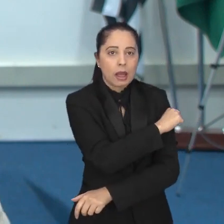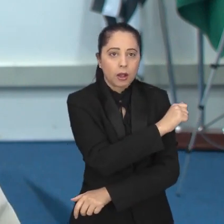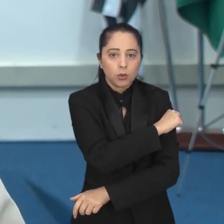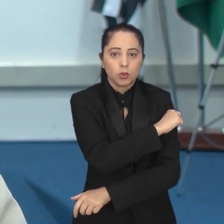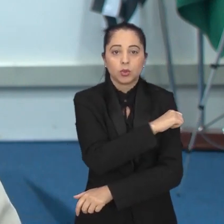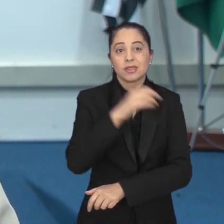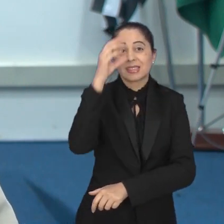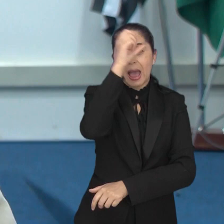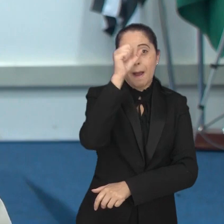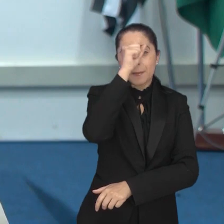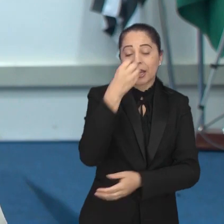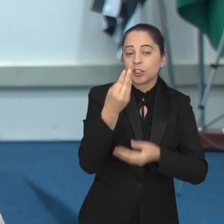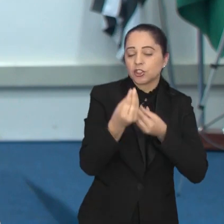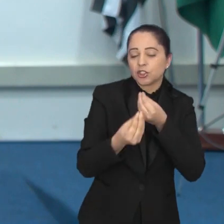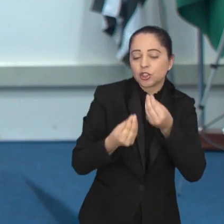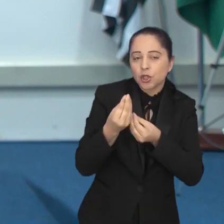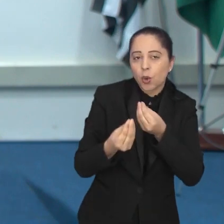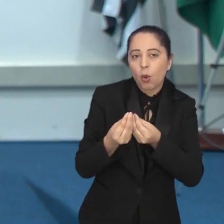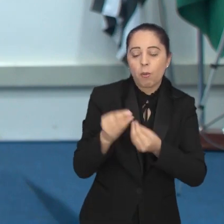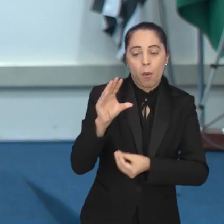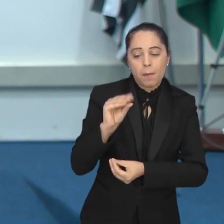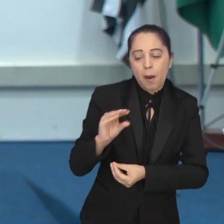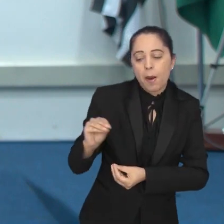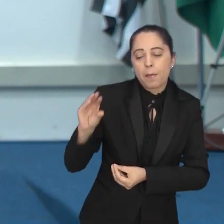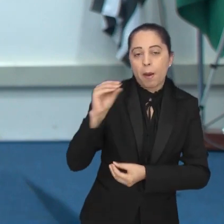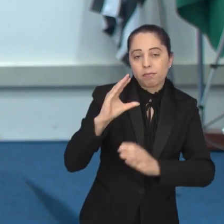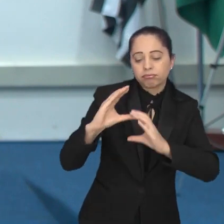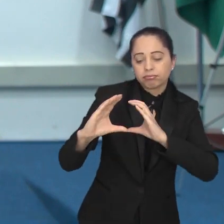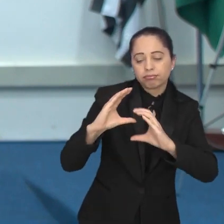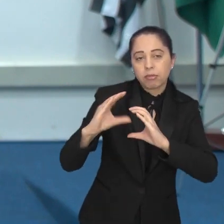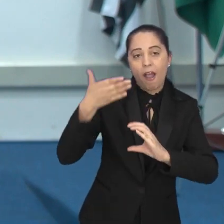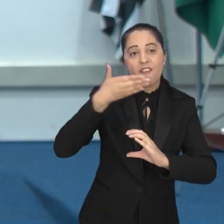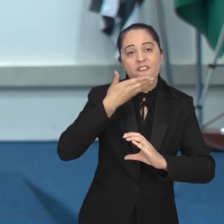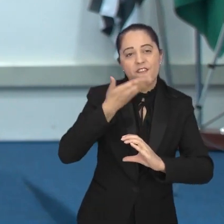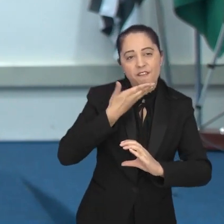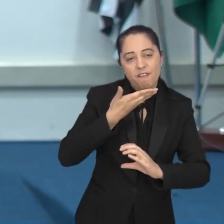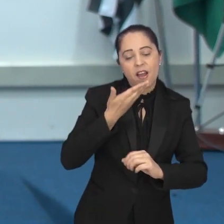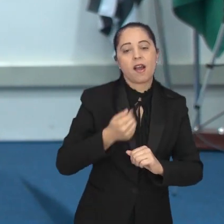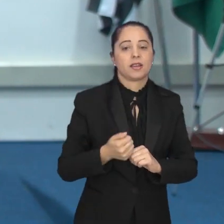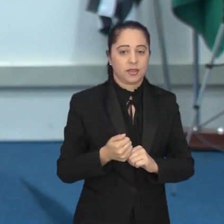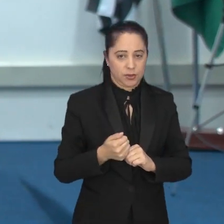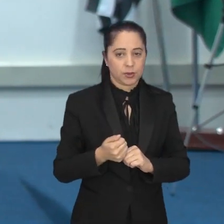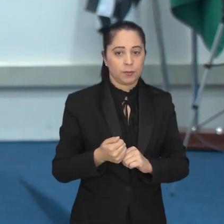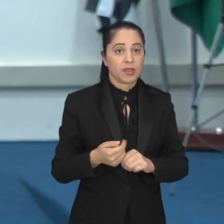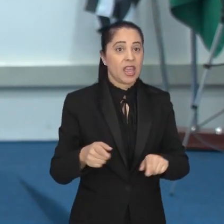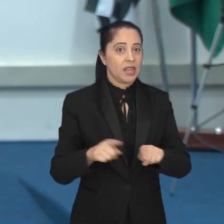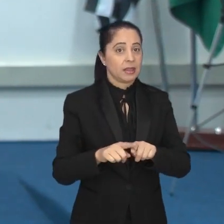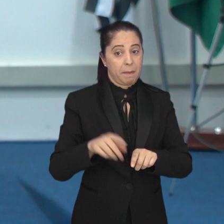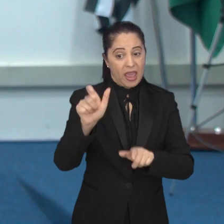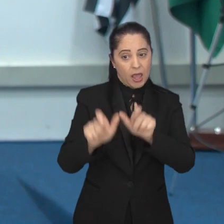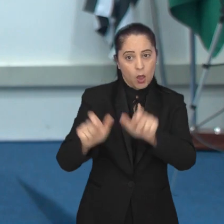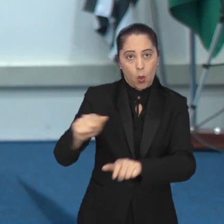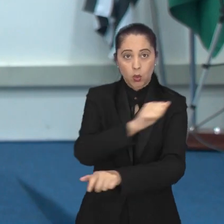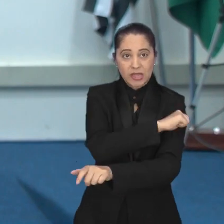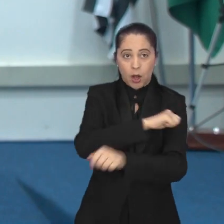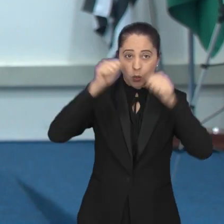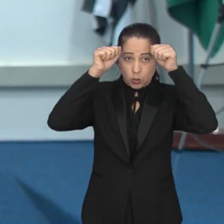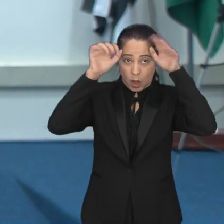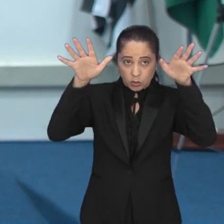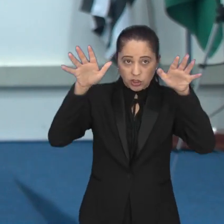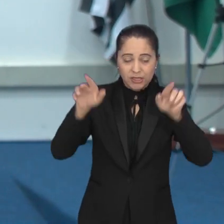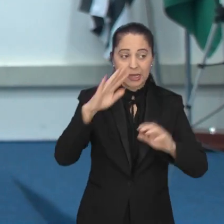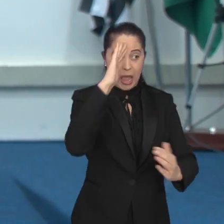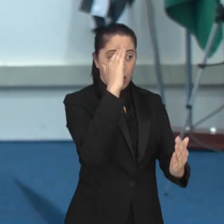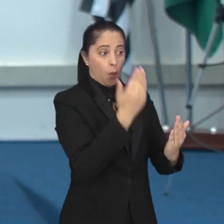Os alunos vão aprender também, se comunicar com mais facilidade, aproximar,